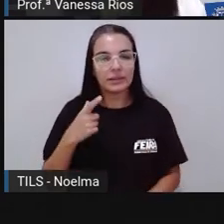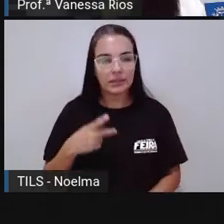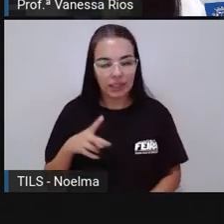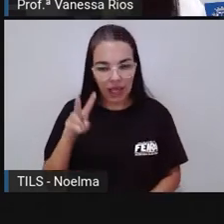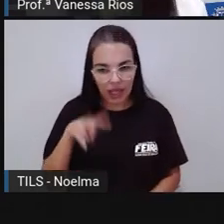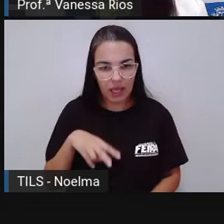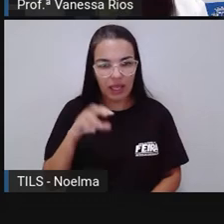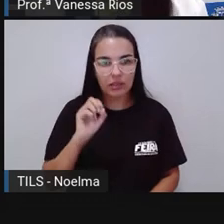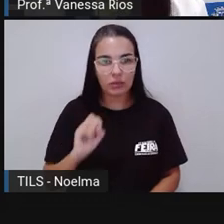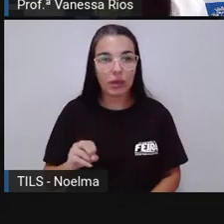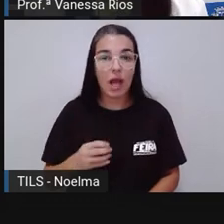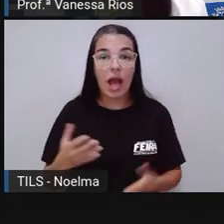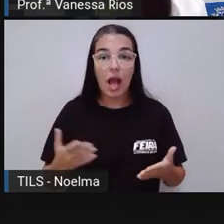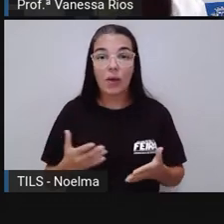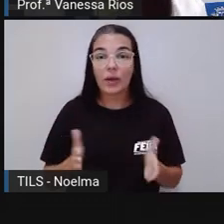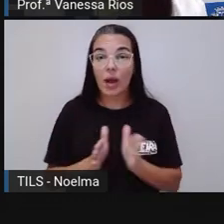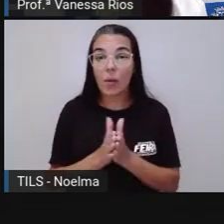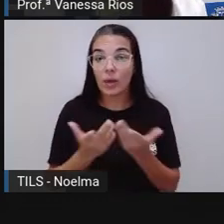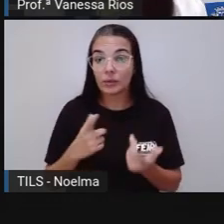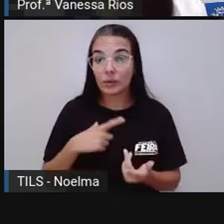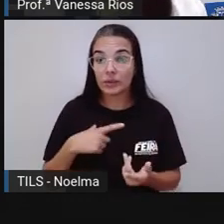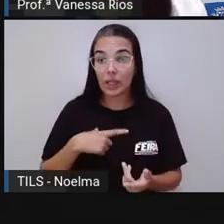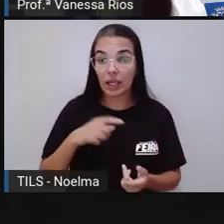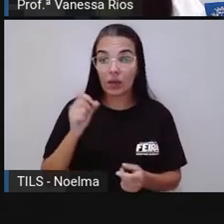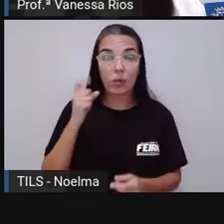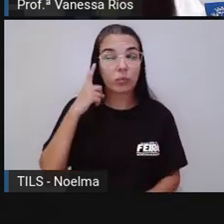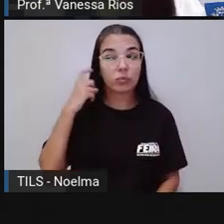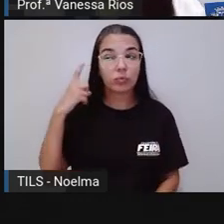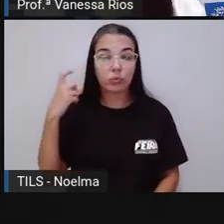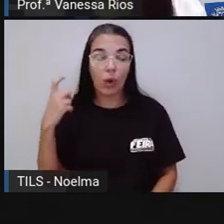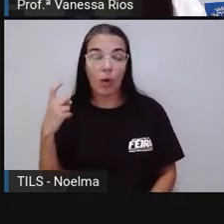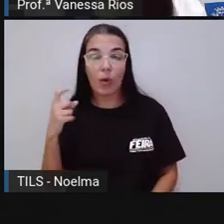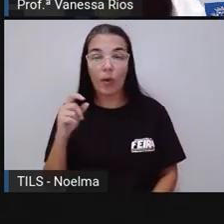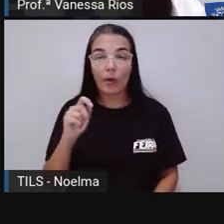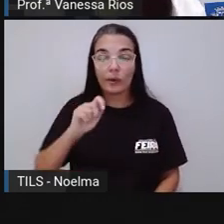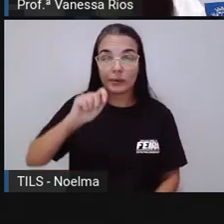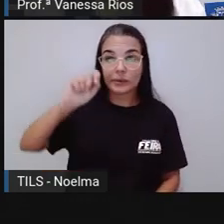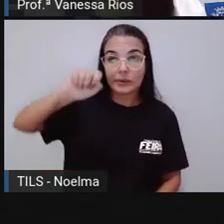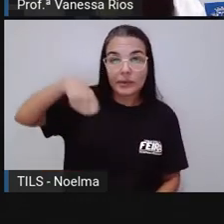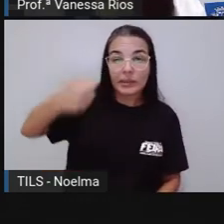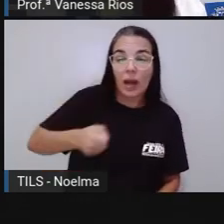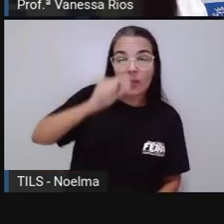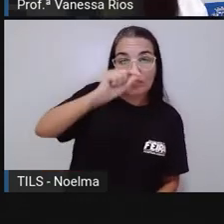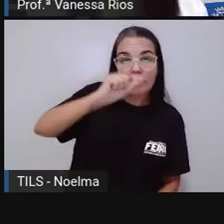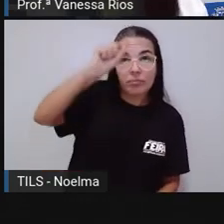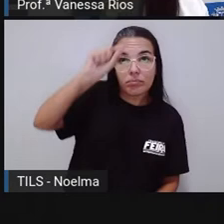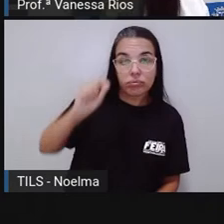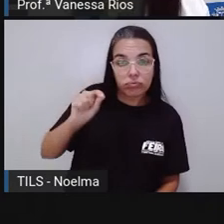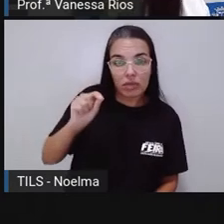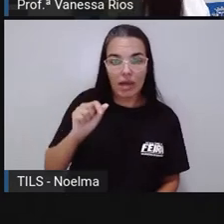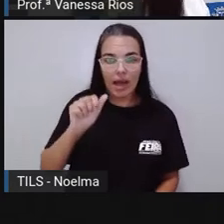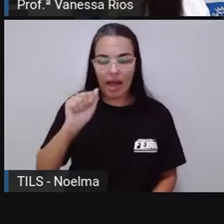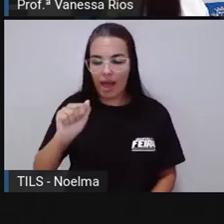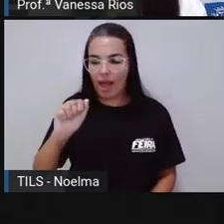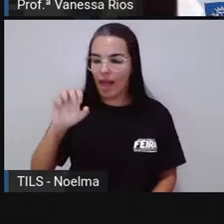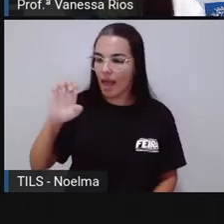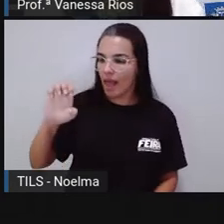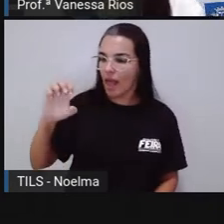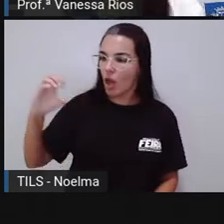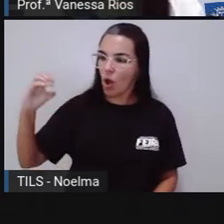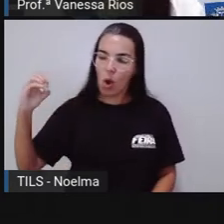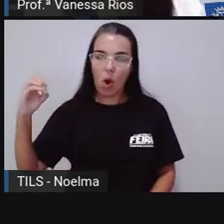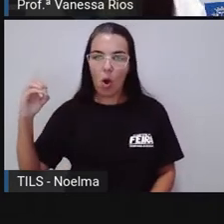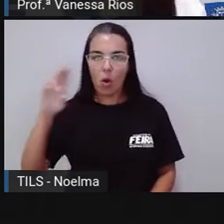né? O U. Quando observamos os sons, né? Dessas letras A, E e O, né?